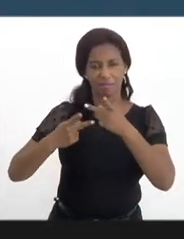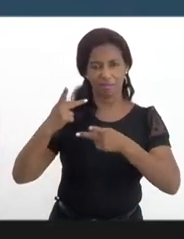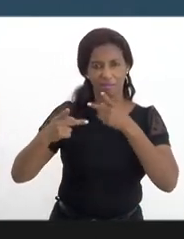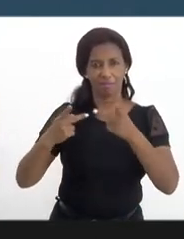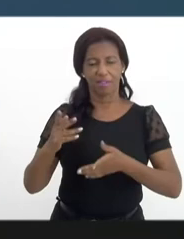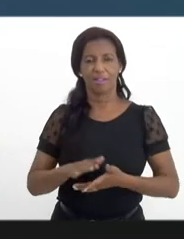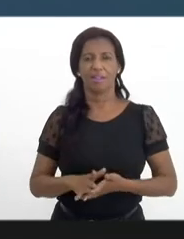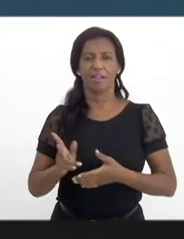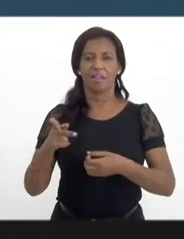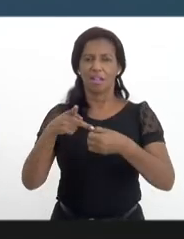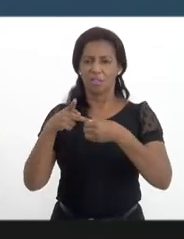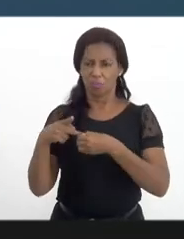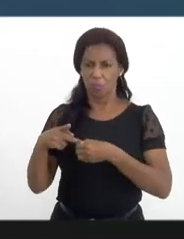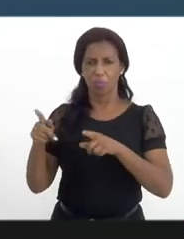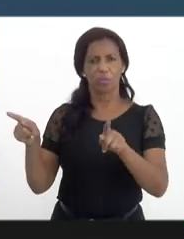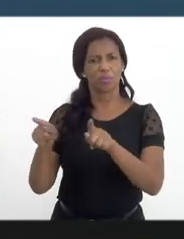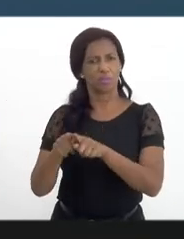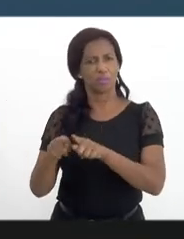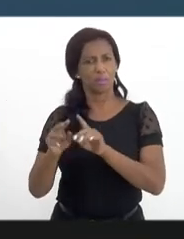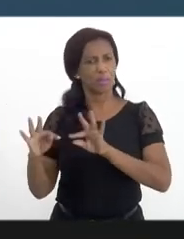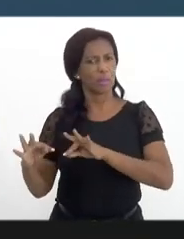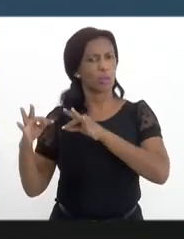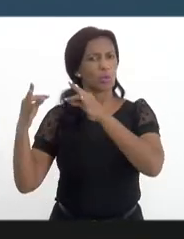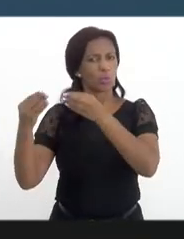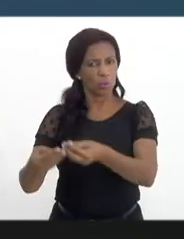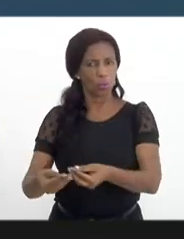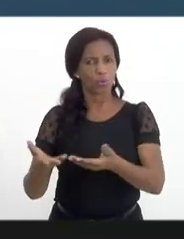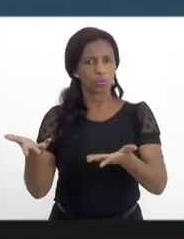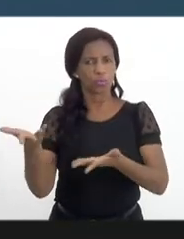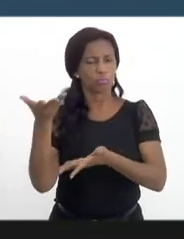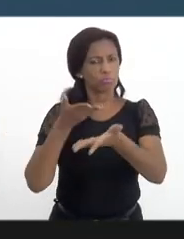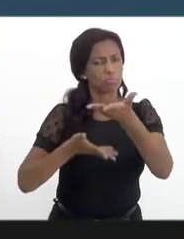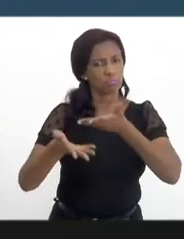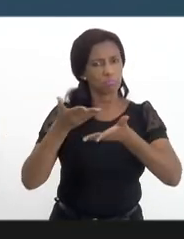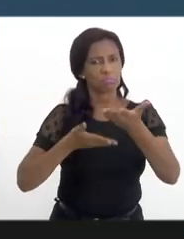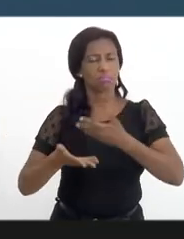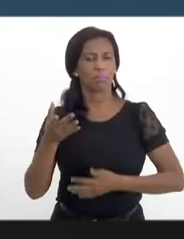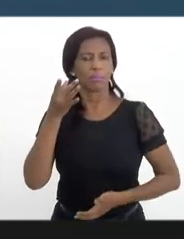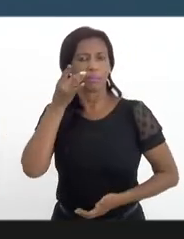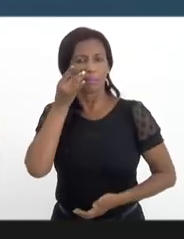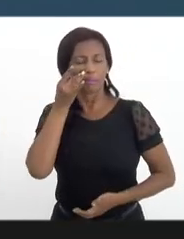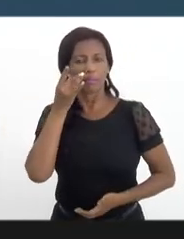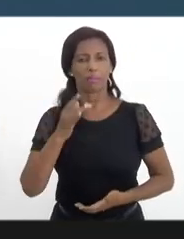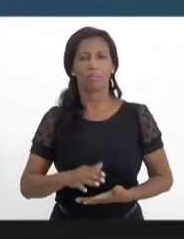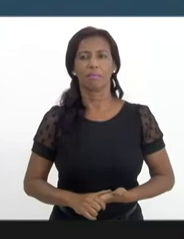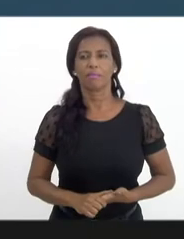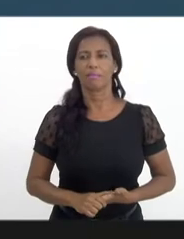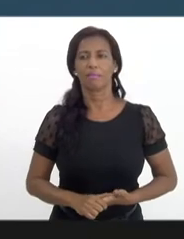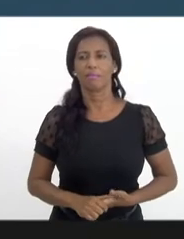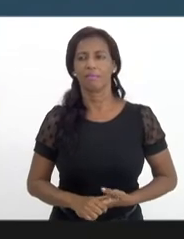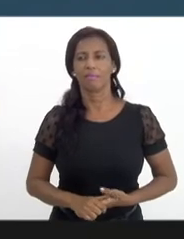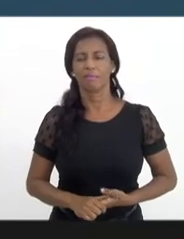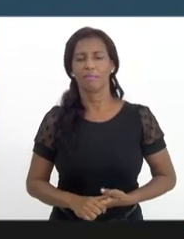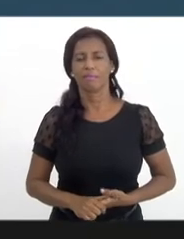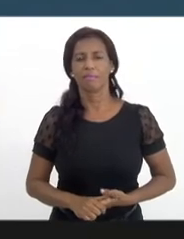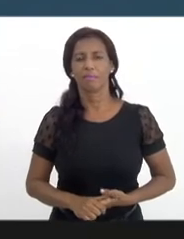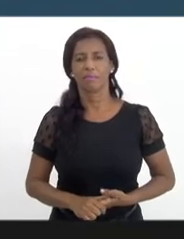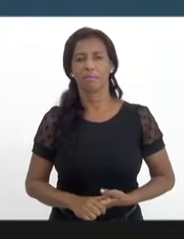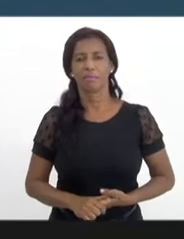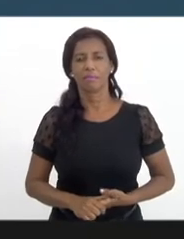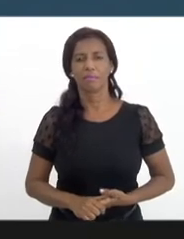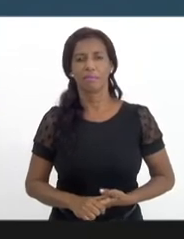as promotoras também, todos estão presentes nessa audiência. O papel